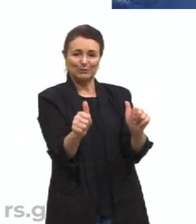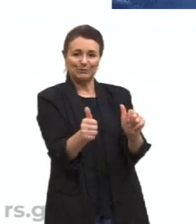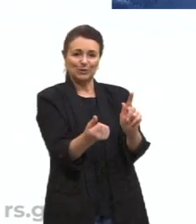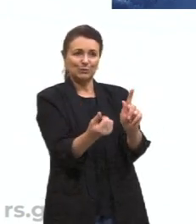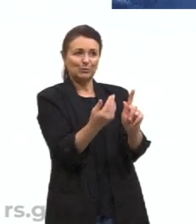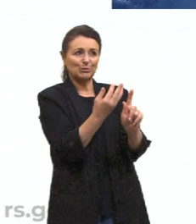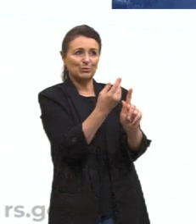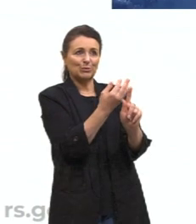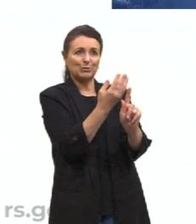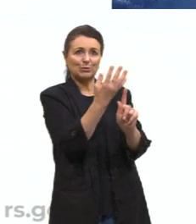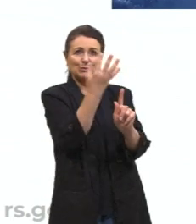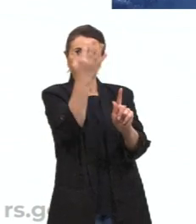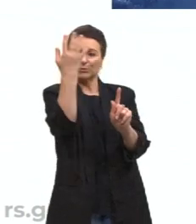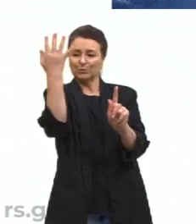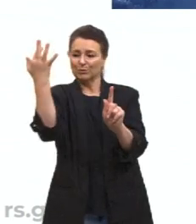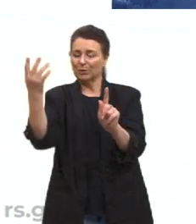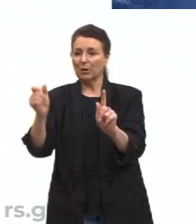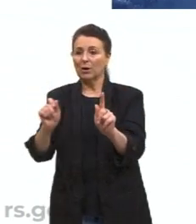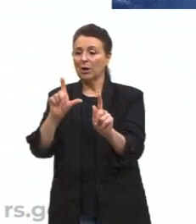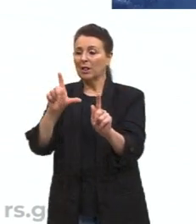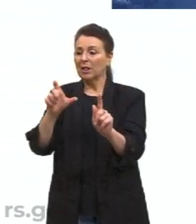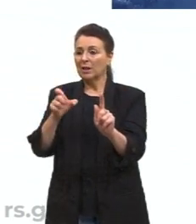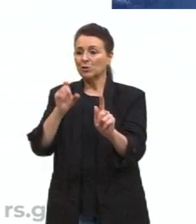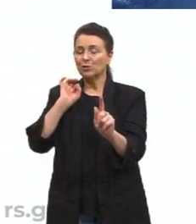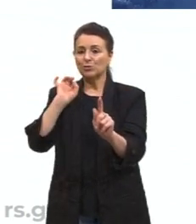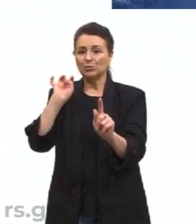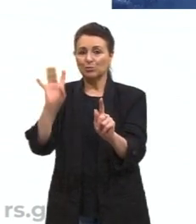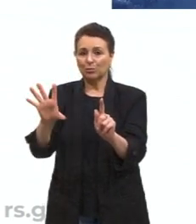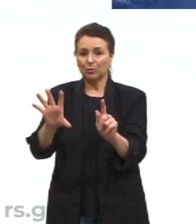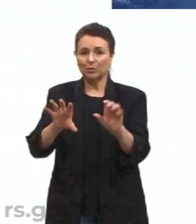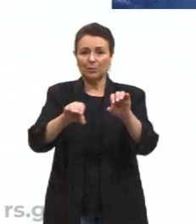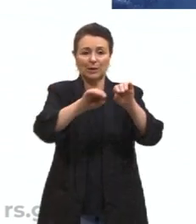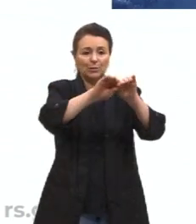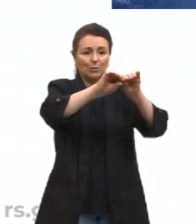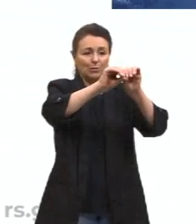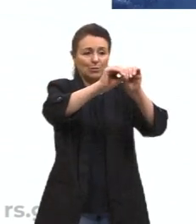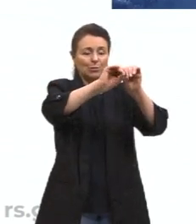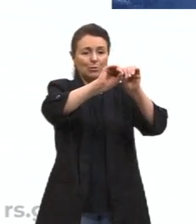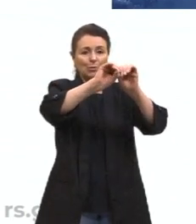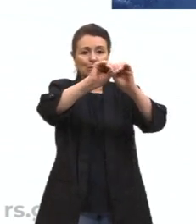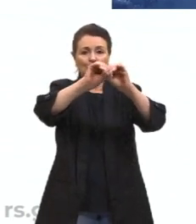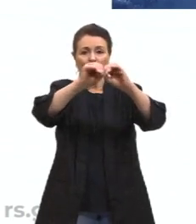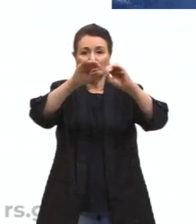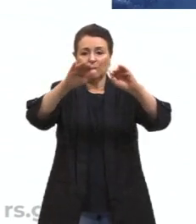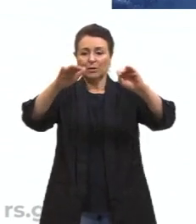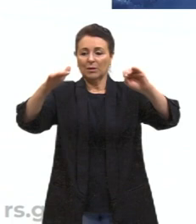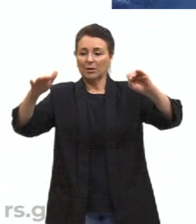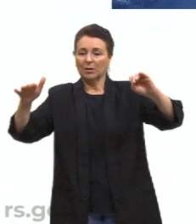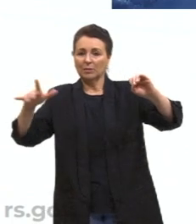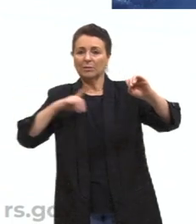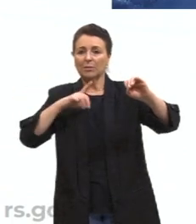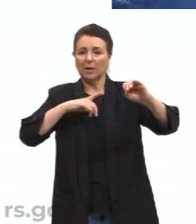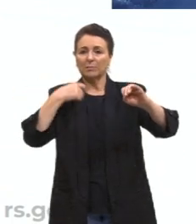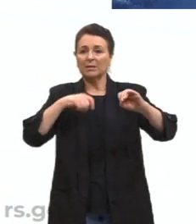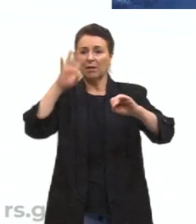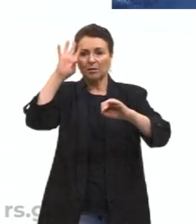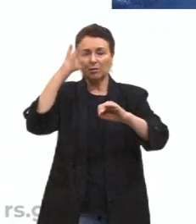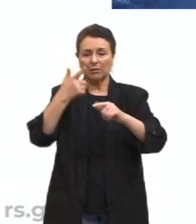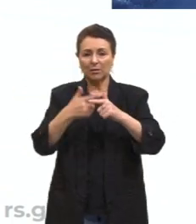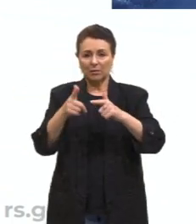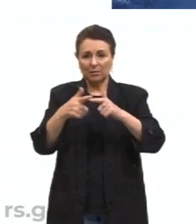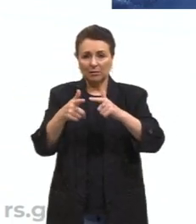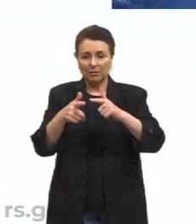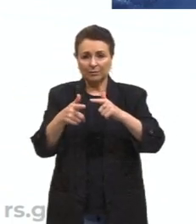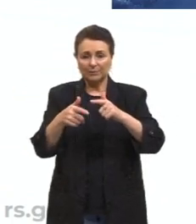lixo que são jogados nos oceanos, que é um problema que nós temos que resolver, em função da nossa própria inviabilidade como seres humanos.